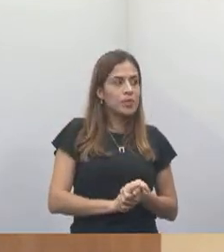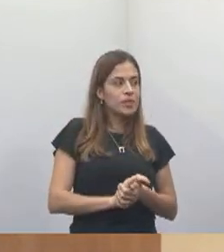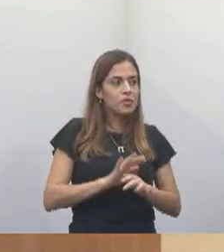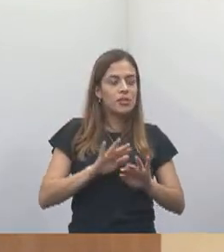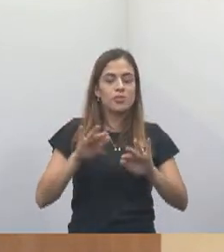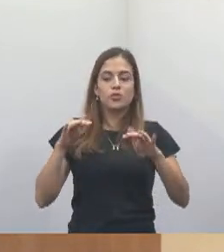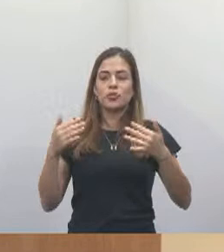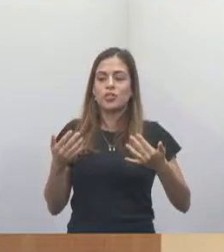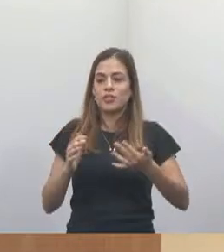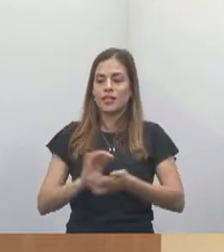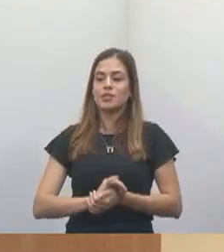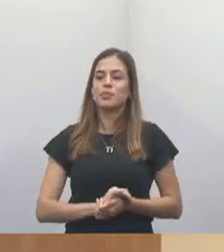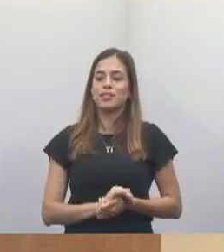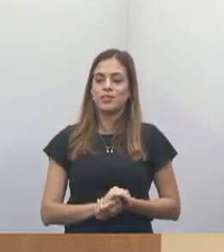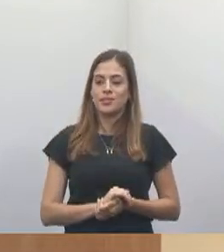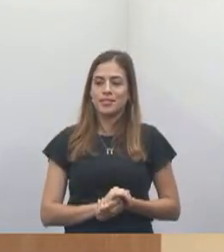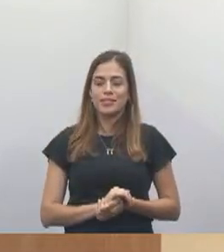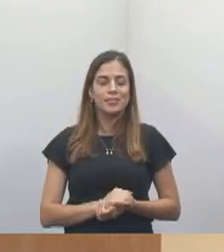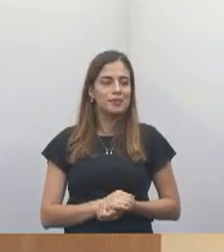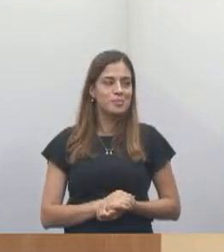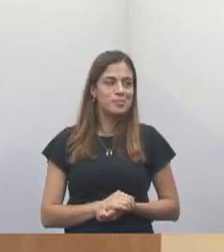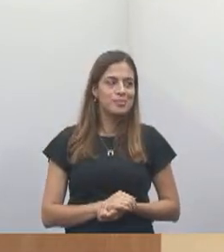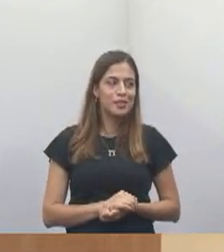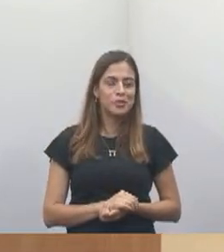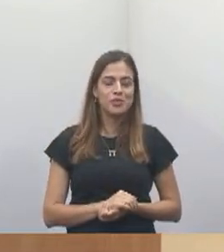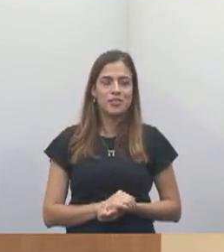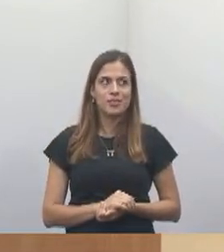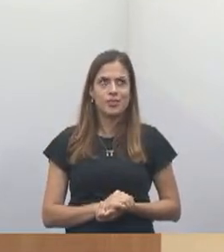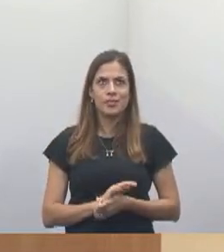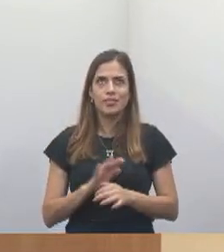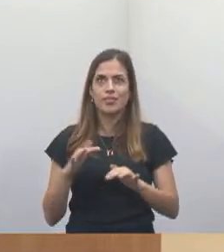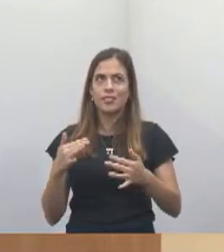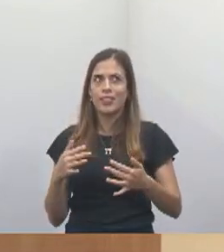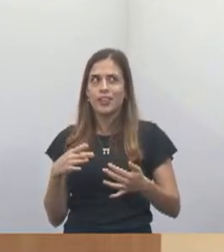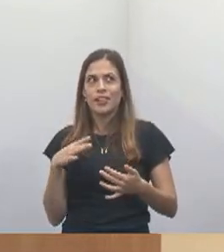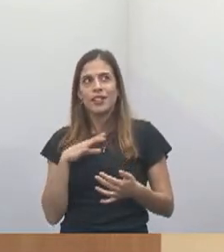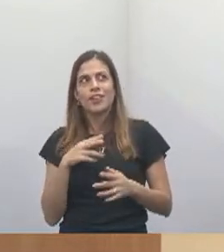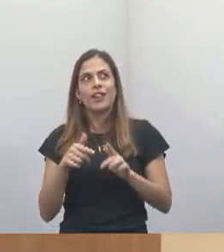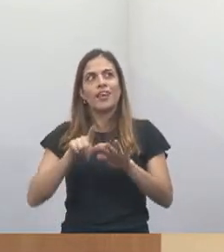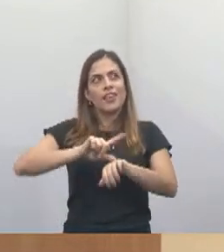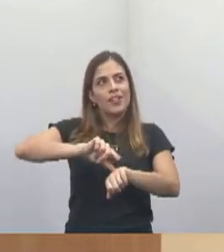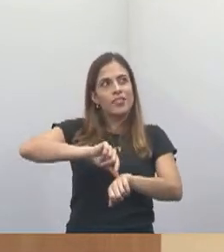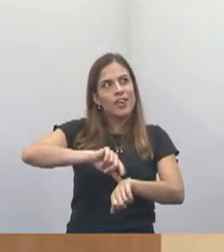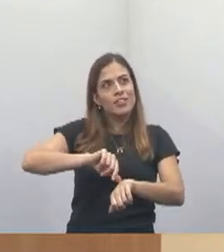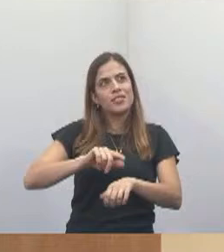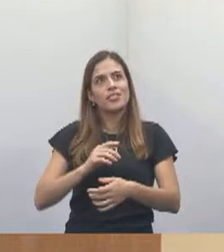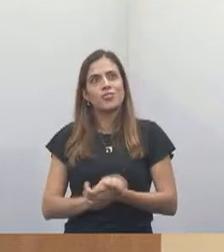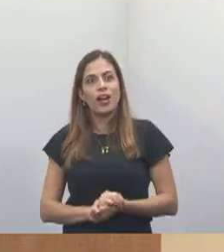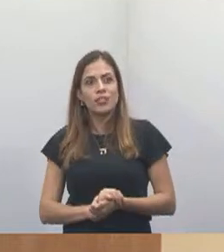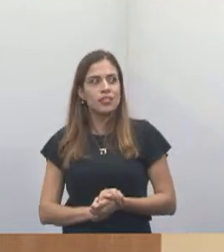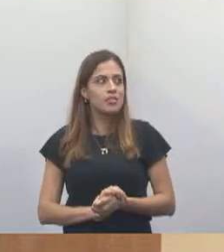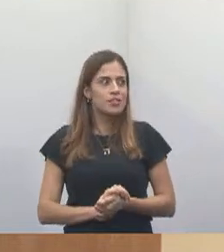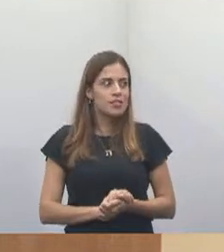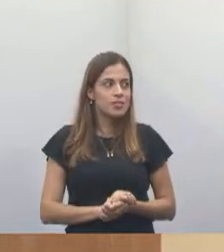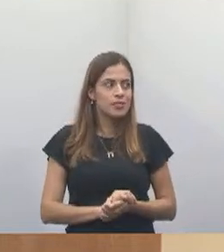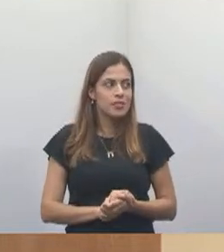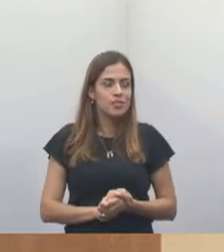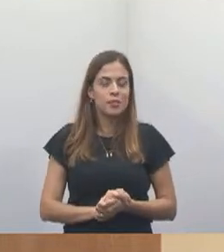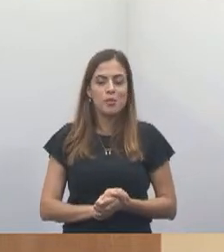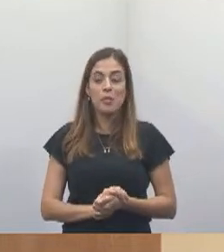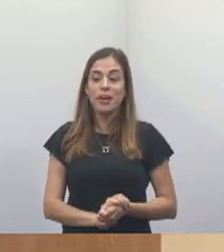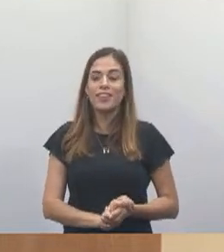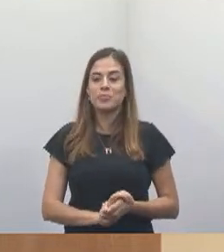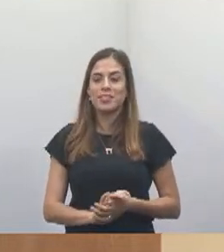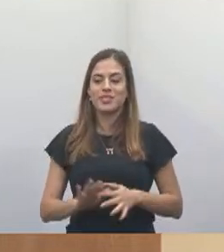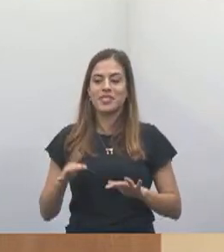3 mil cirurgias atrasadas só aqui no município de Jacareí. Então, também fiz essa cobrança aqui aos deputados.